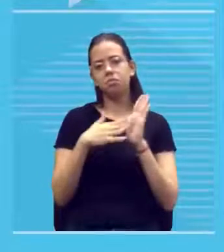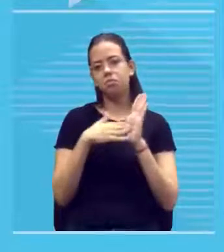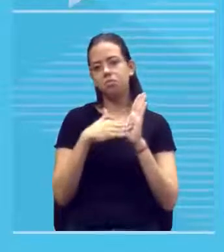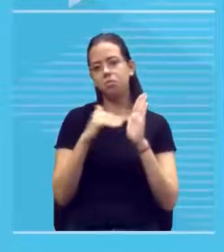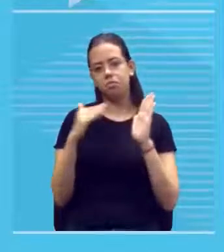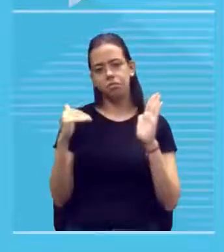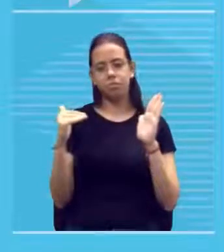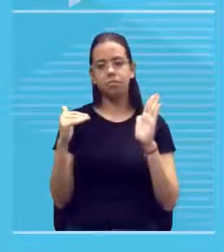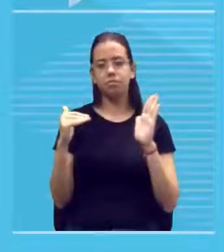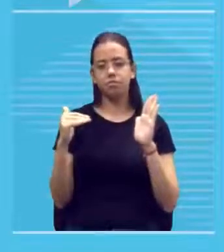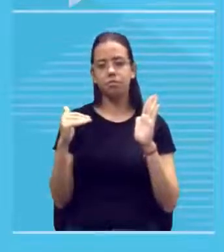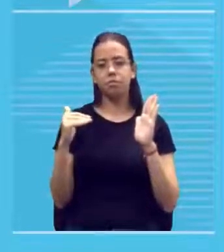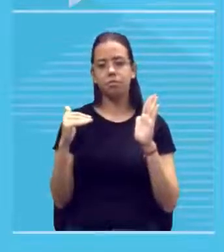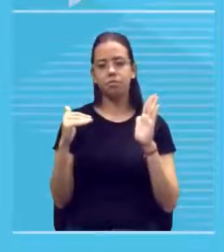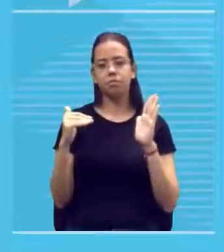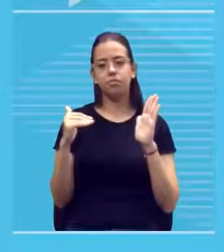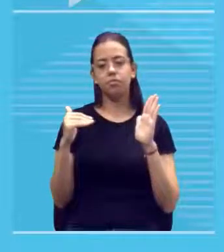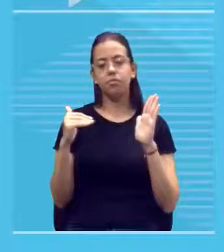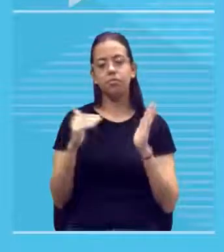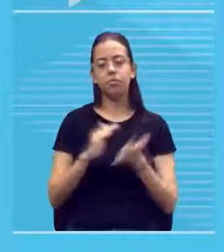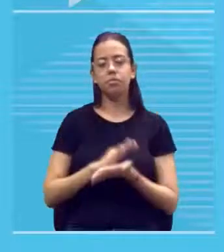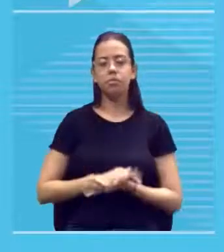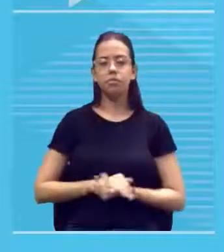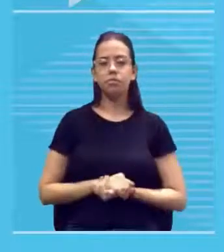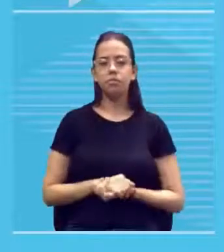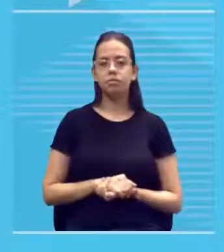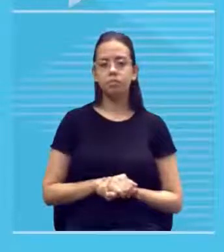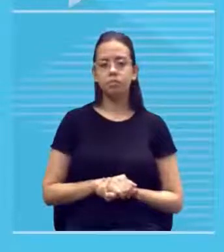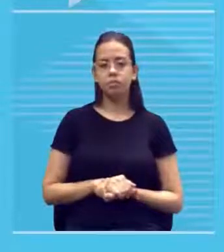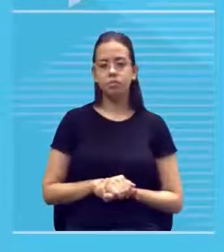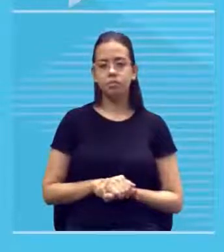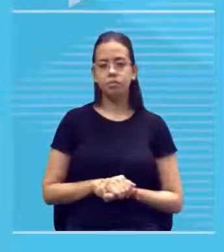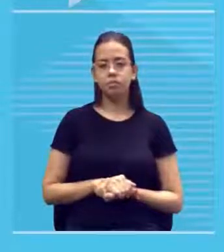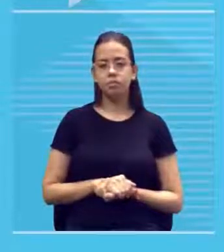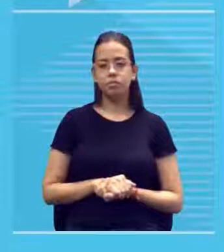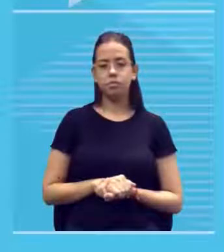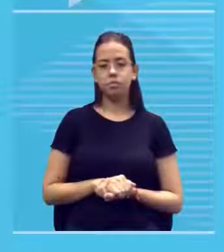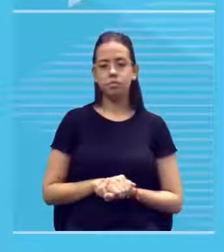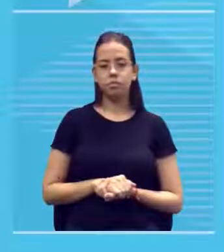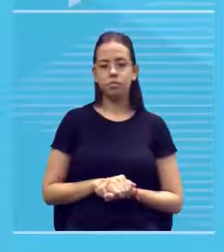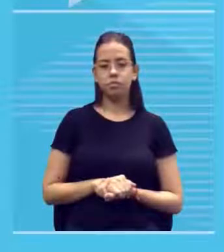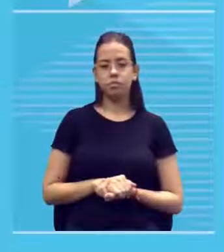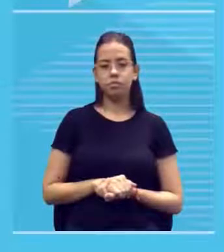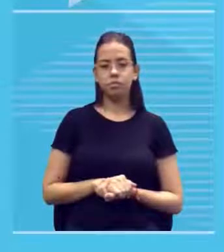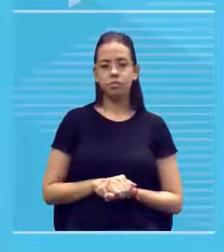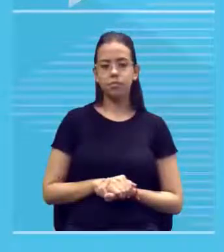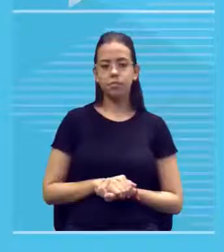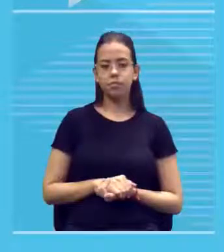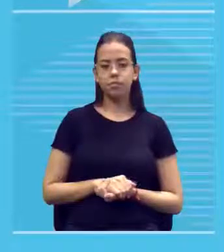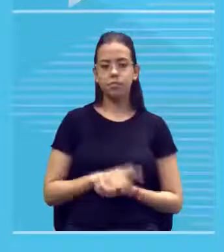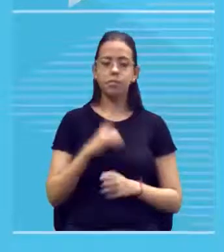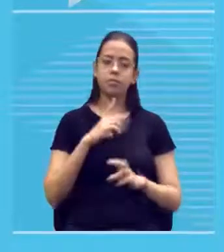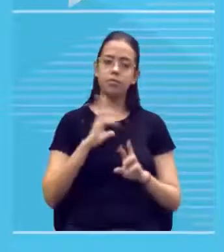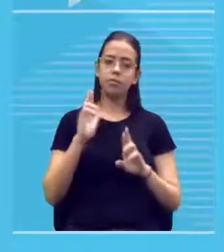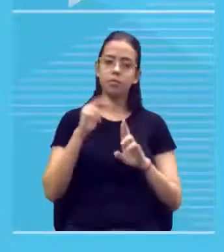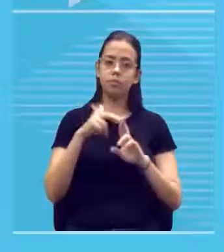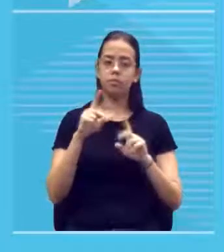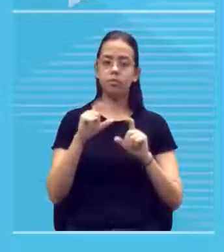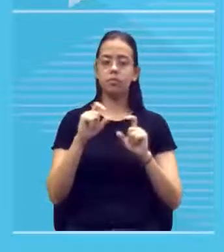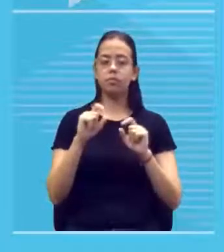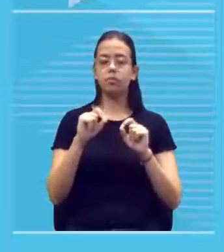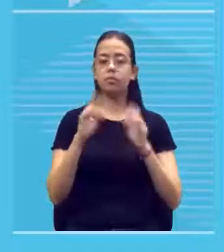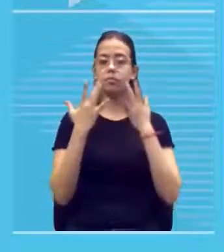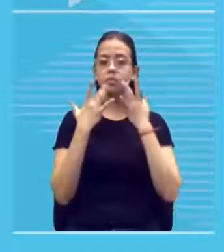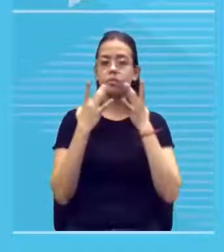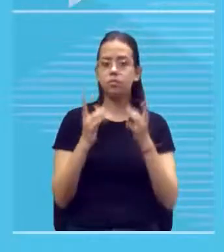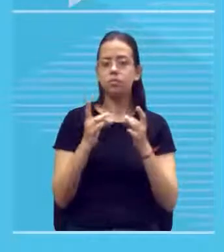conta como referência de uma atenção que a gente dá a